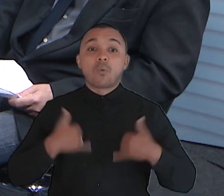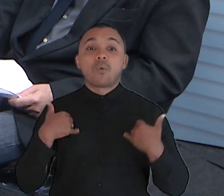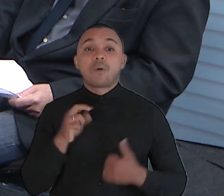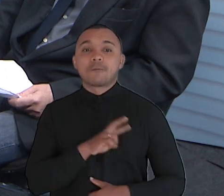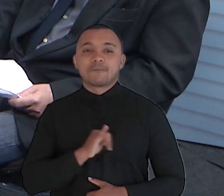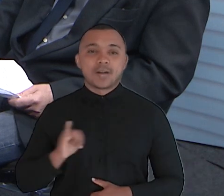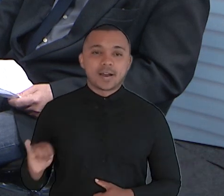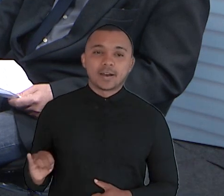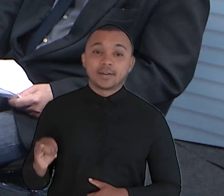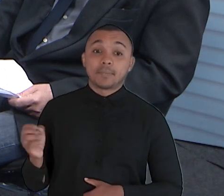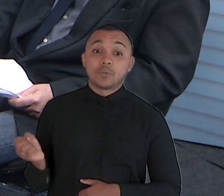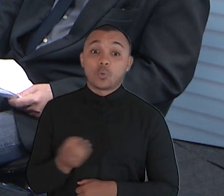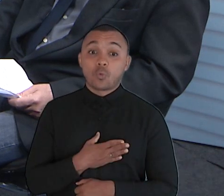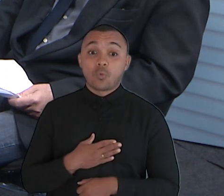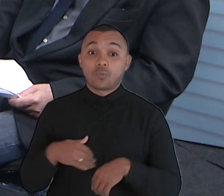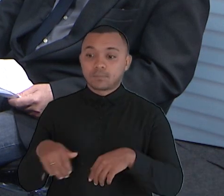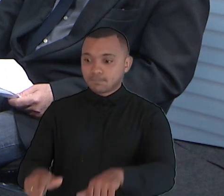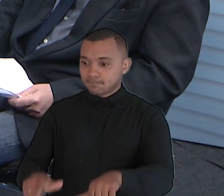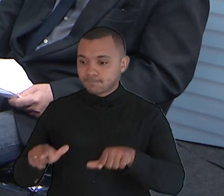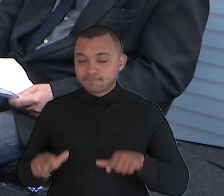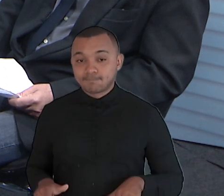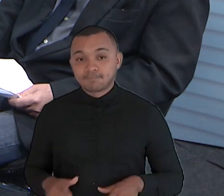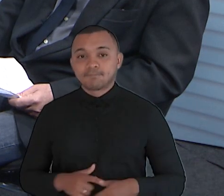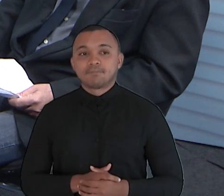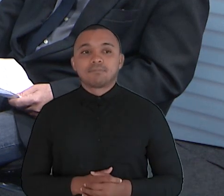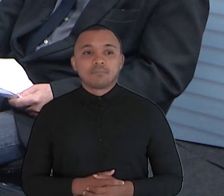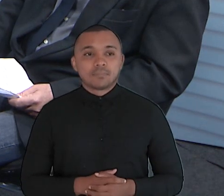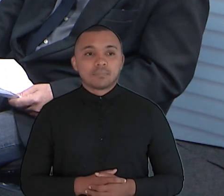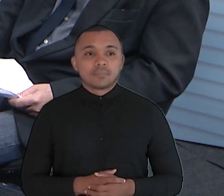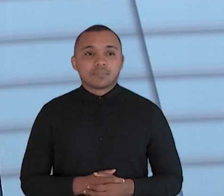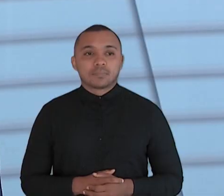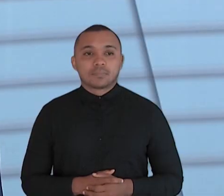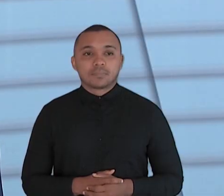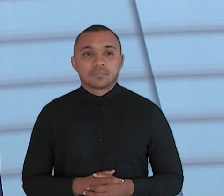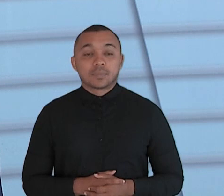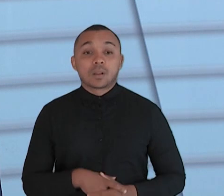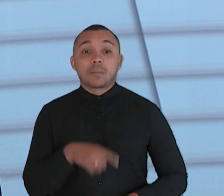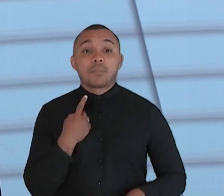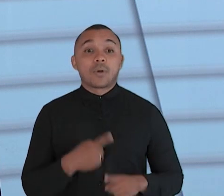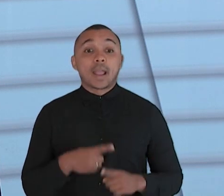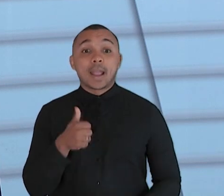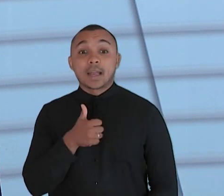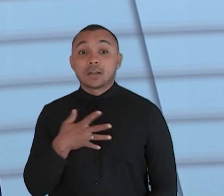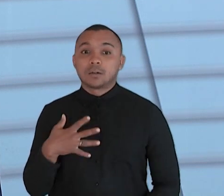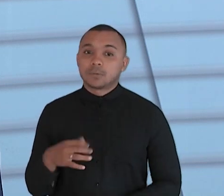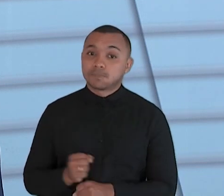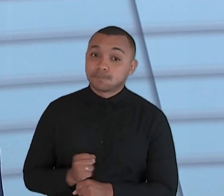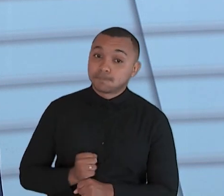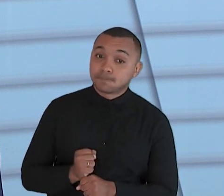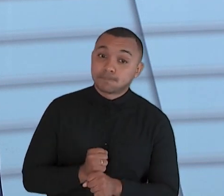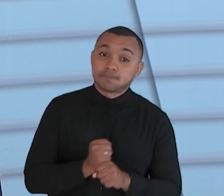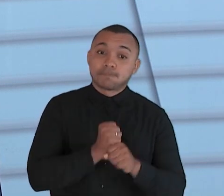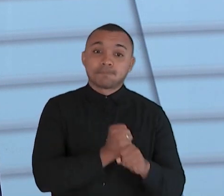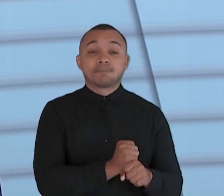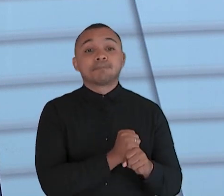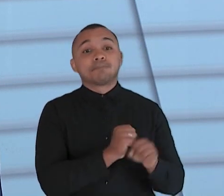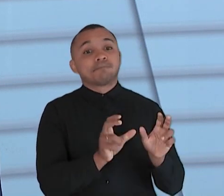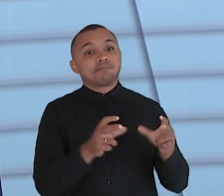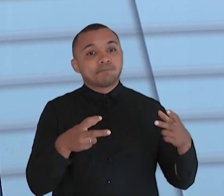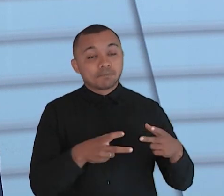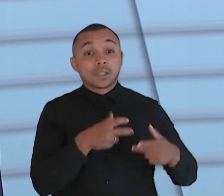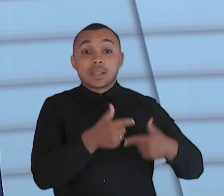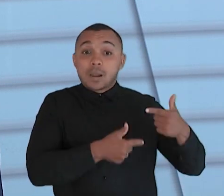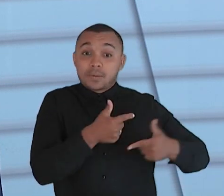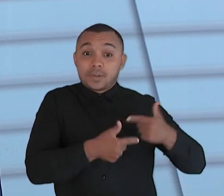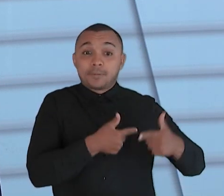esse título porque a gente passou por esses 14 anos na Câmara e a gente fez o nosso trabalho. é